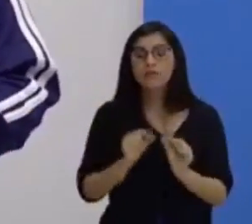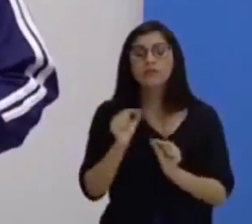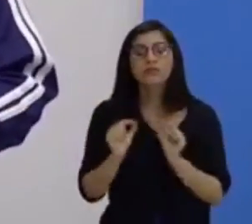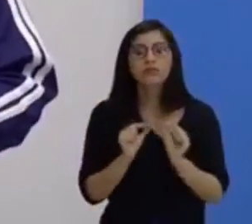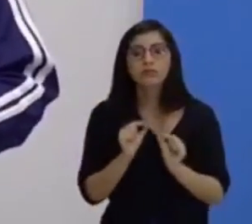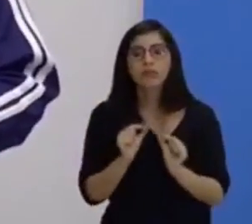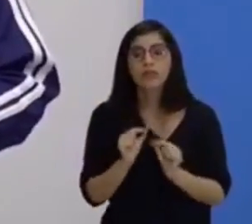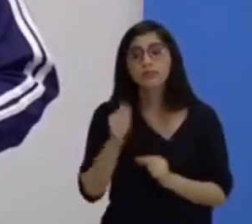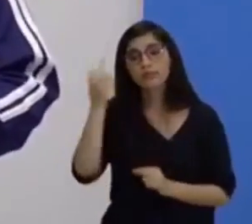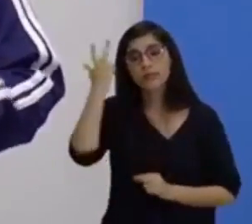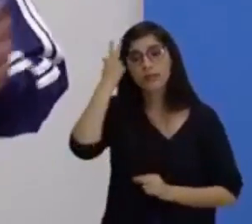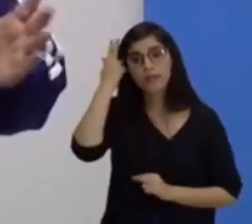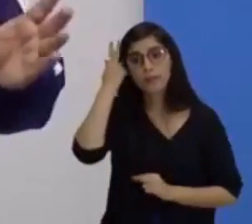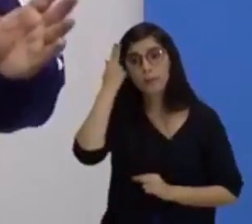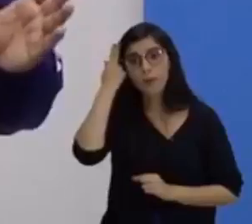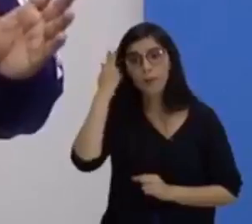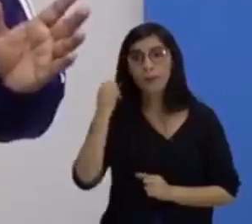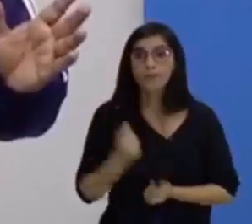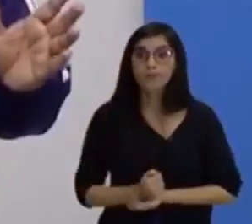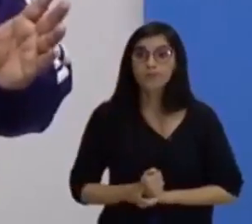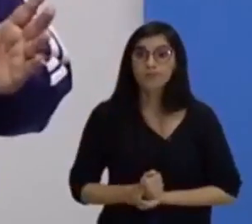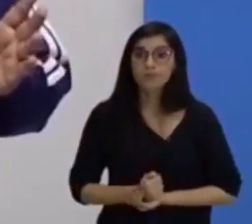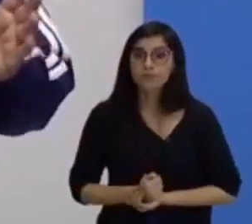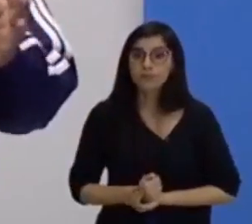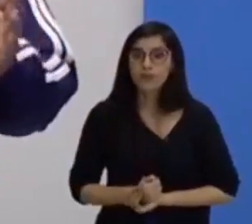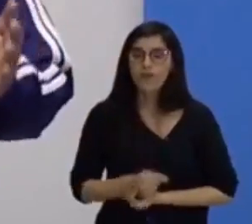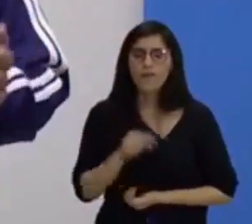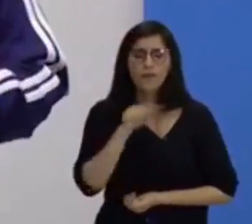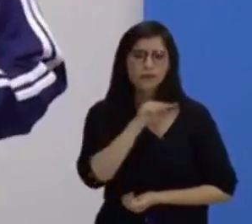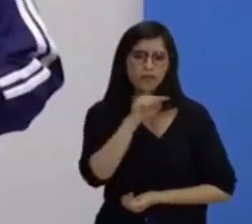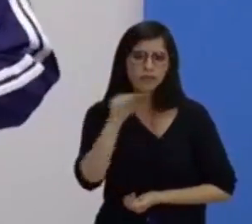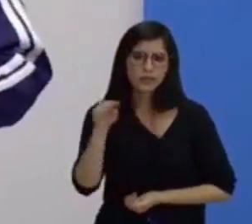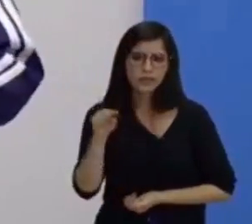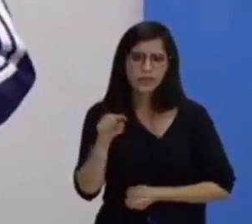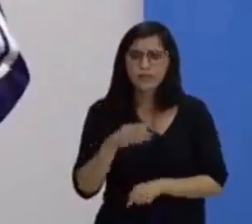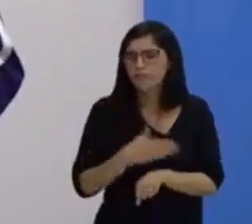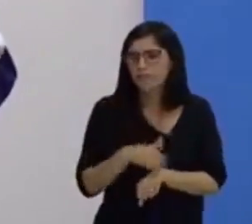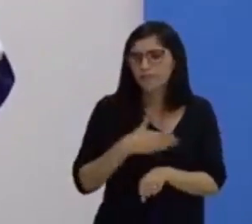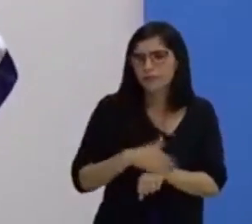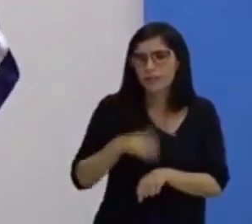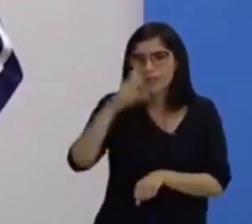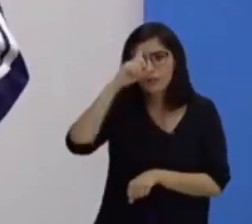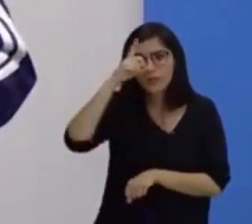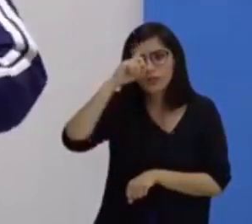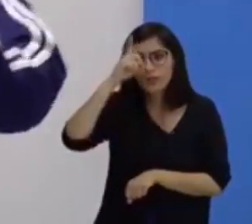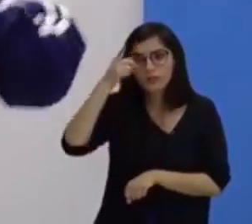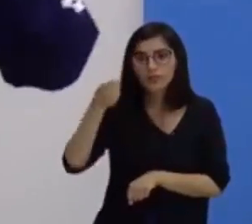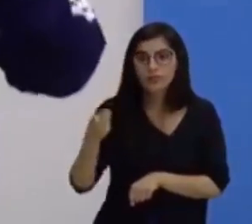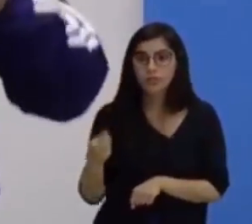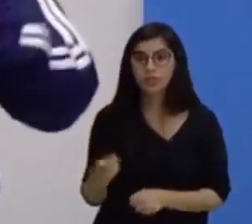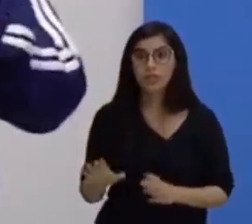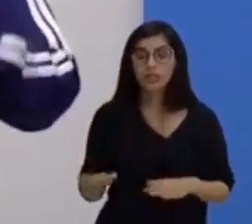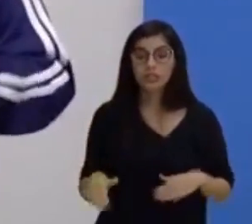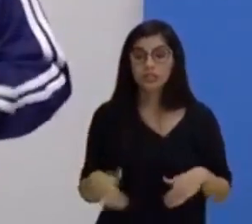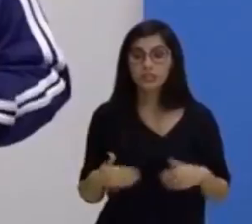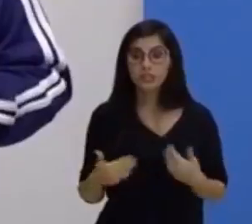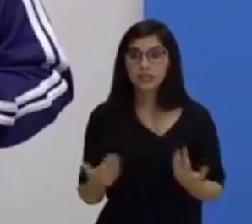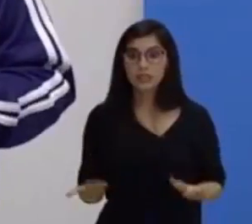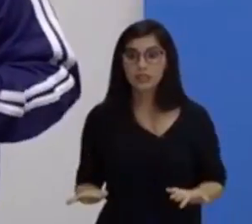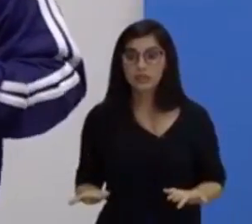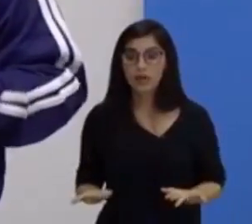acontecer isso, né? Você não é um atleta, você não está treinado, você não está